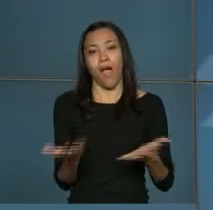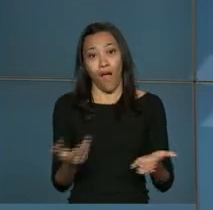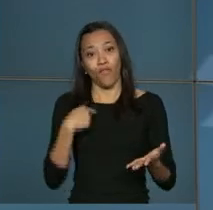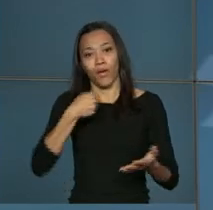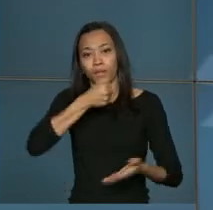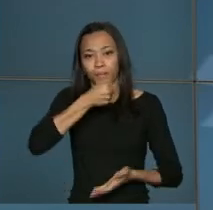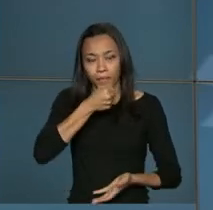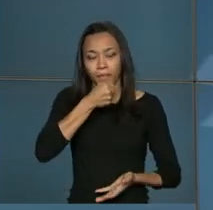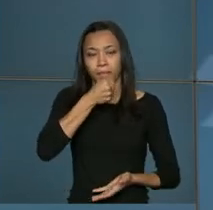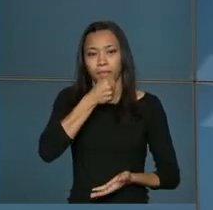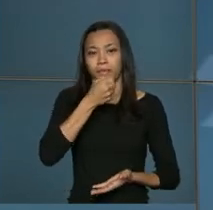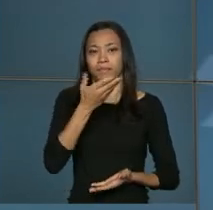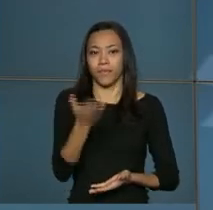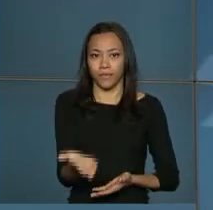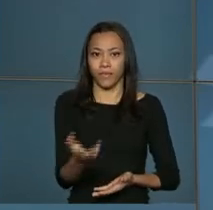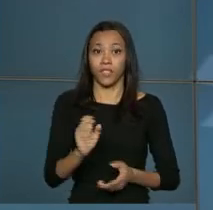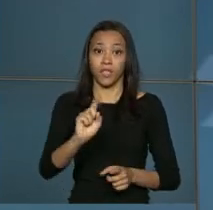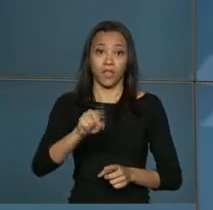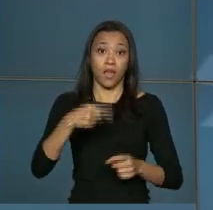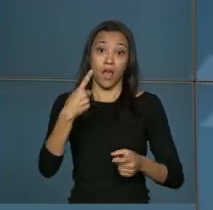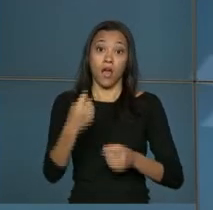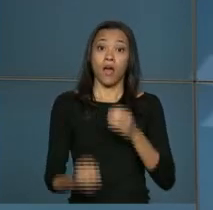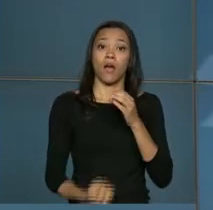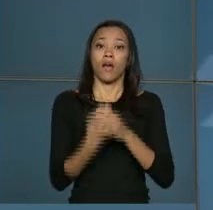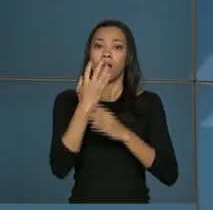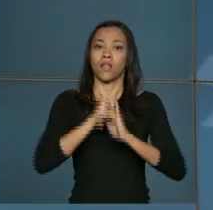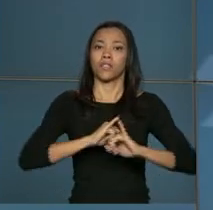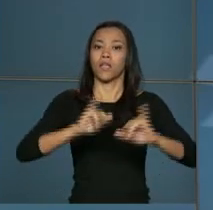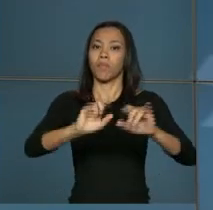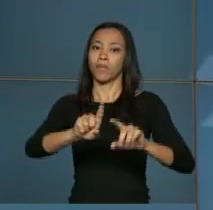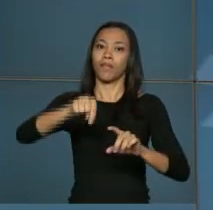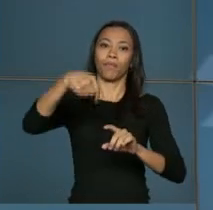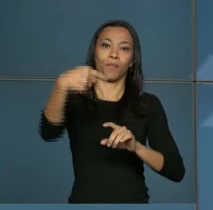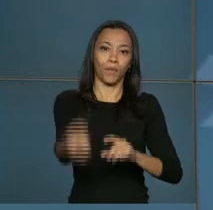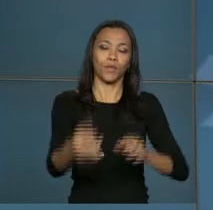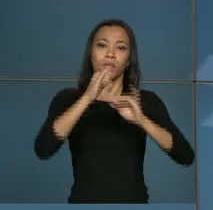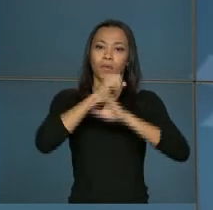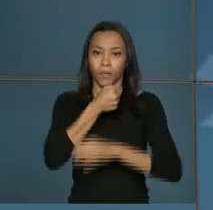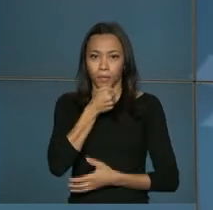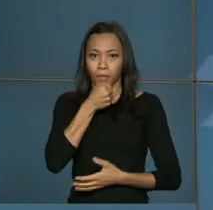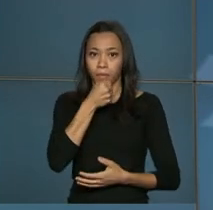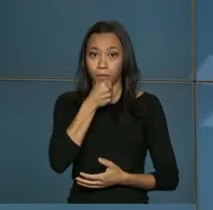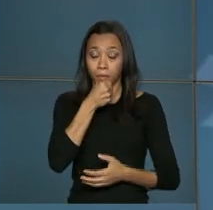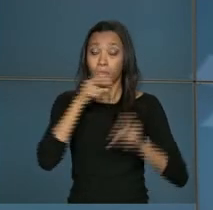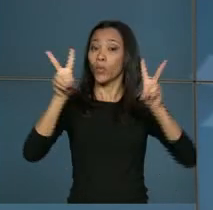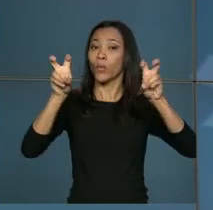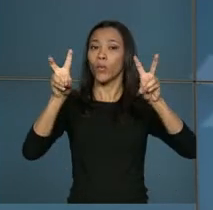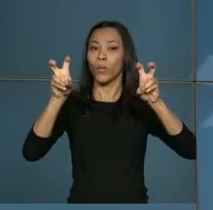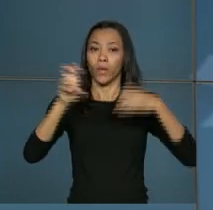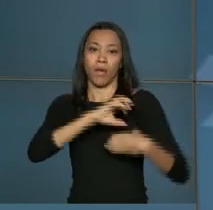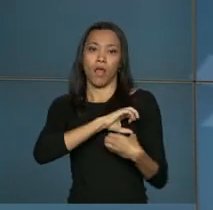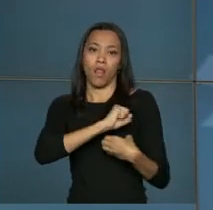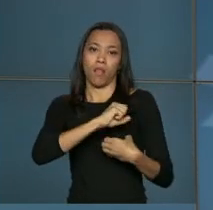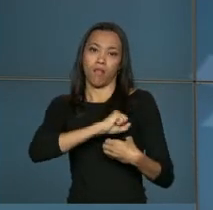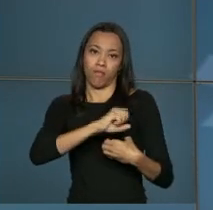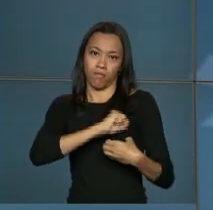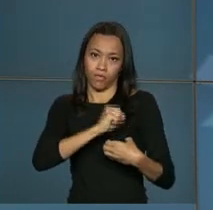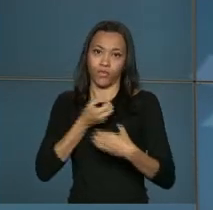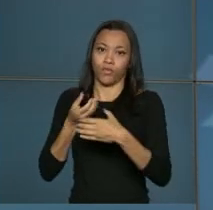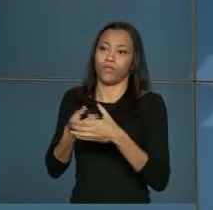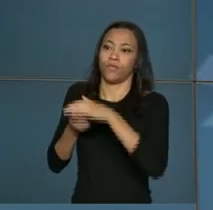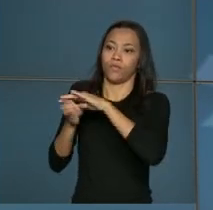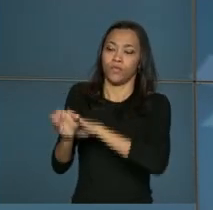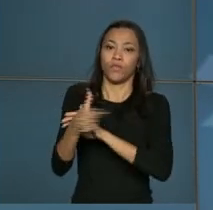entrevista concedida após o lançamento da campanha nacional de doação de leite materno 2015. O tema